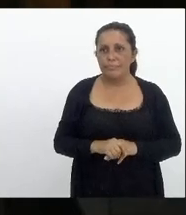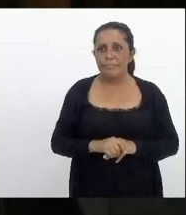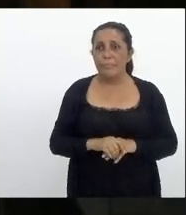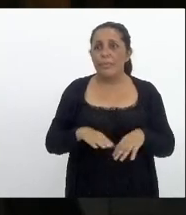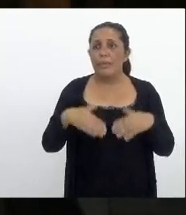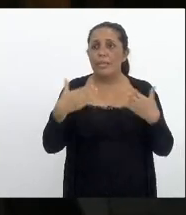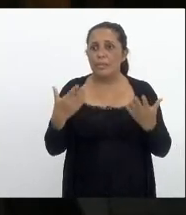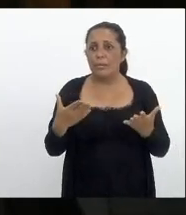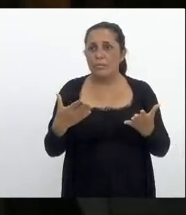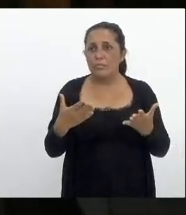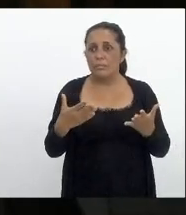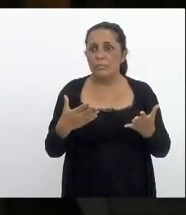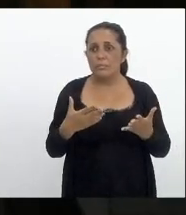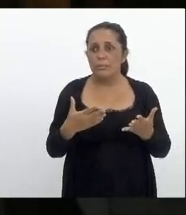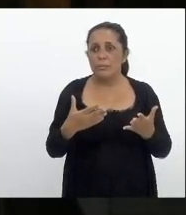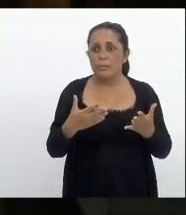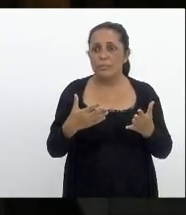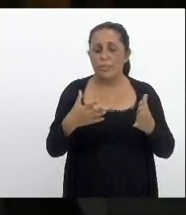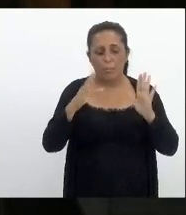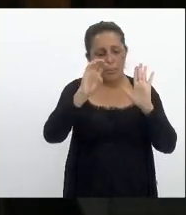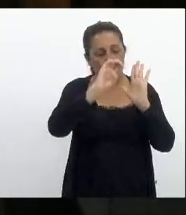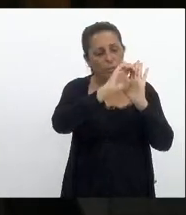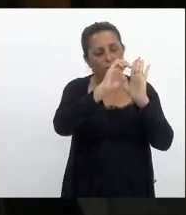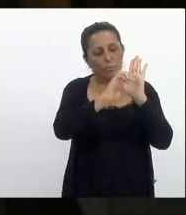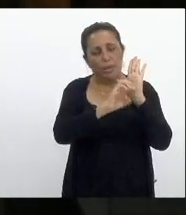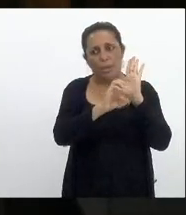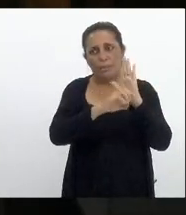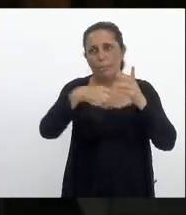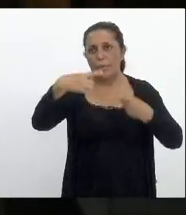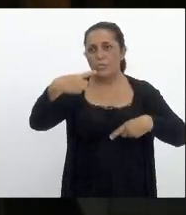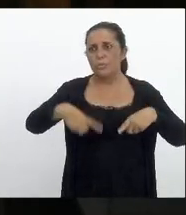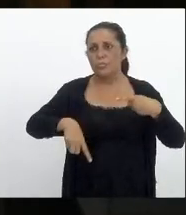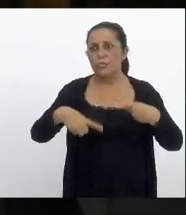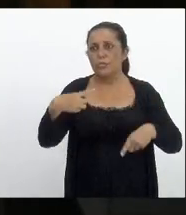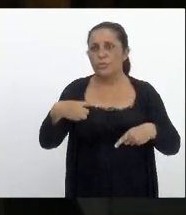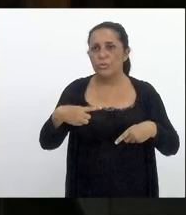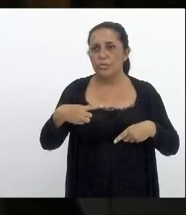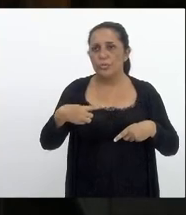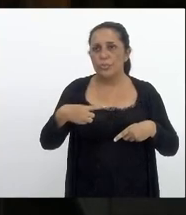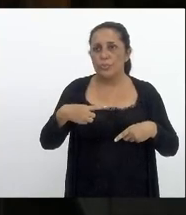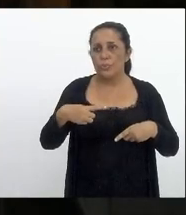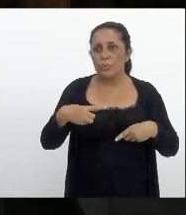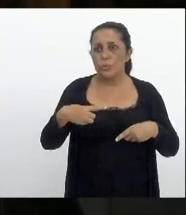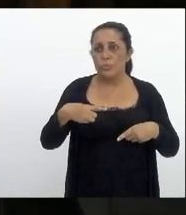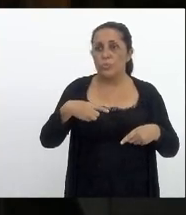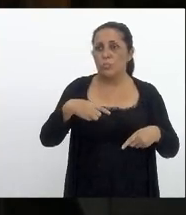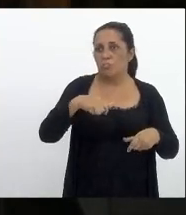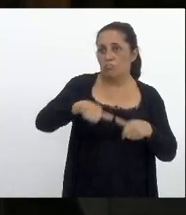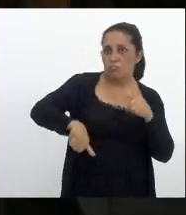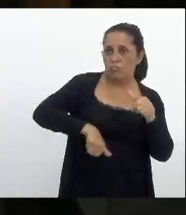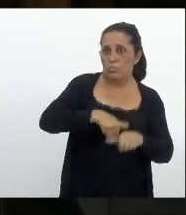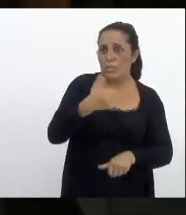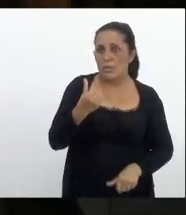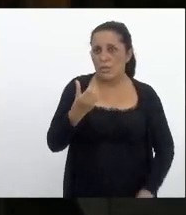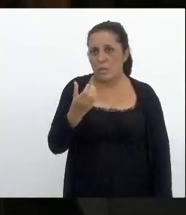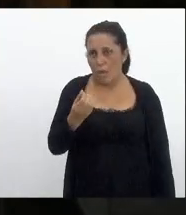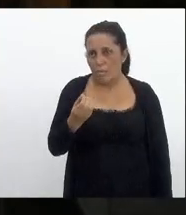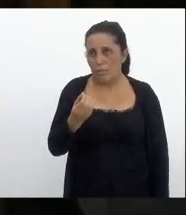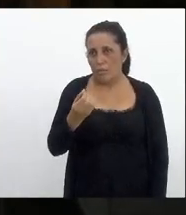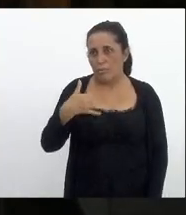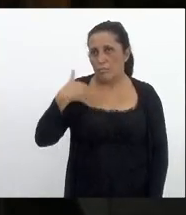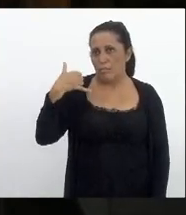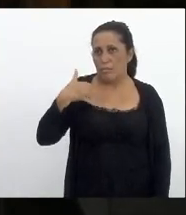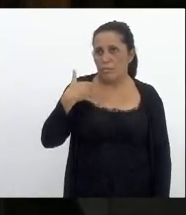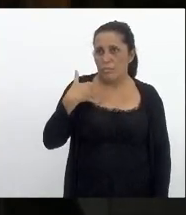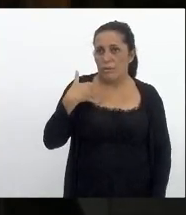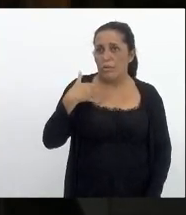fizemos algumas emendas para discutir com transição de 60 deputada Lucinha é coautora